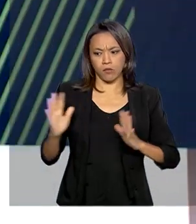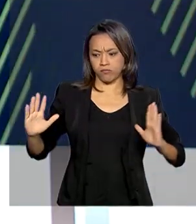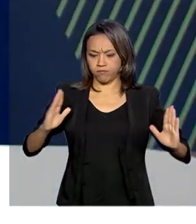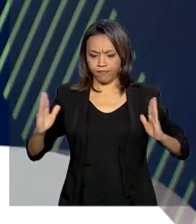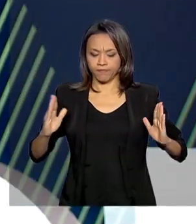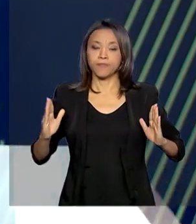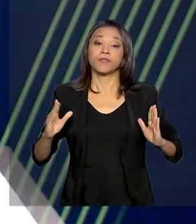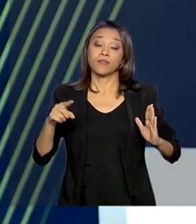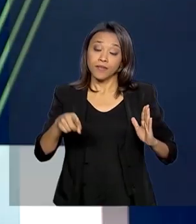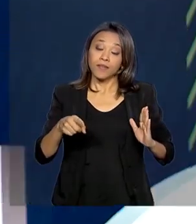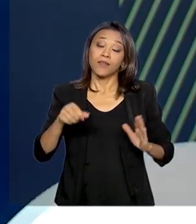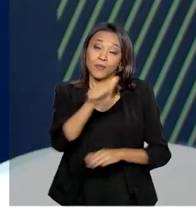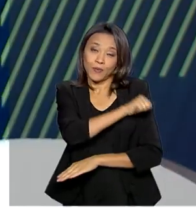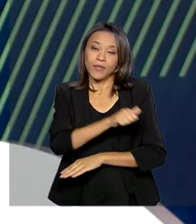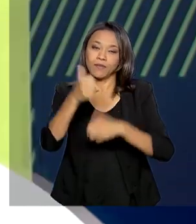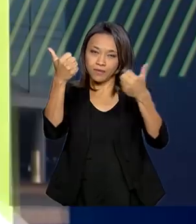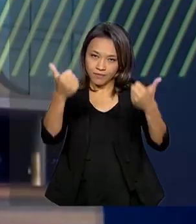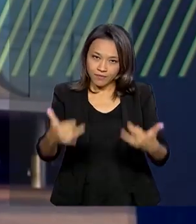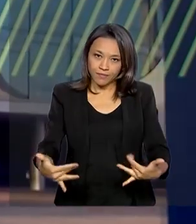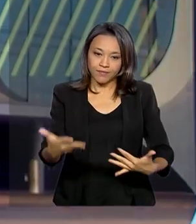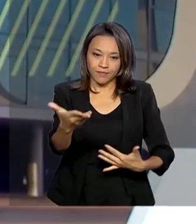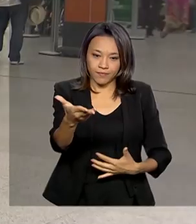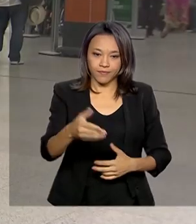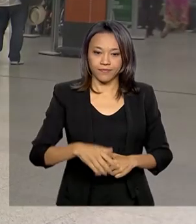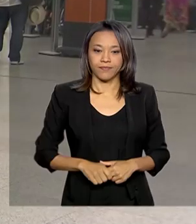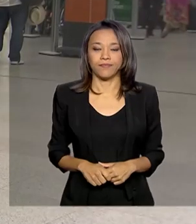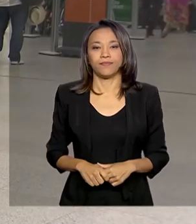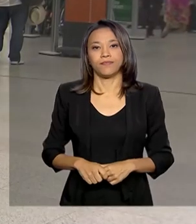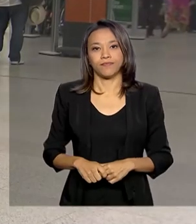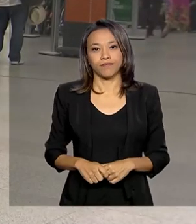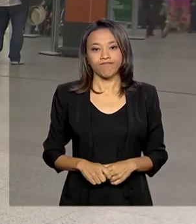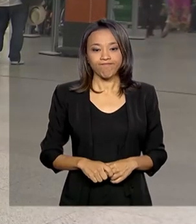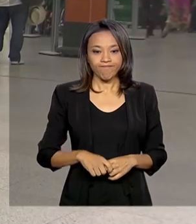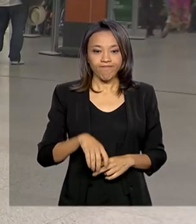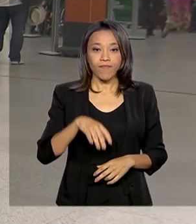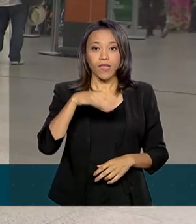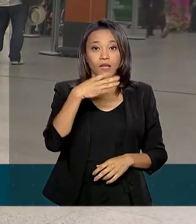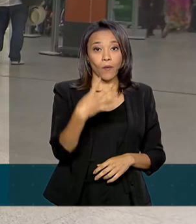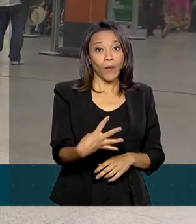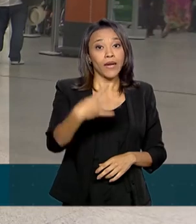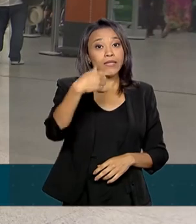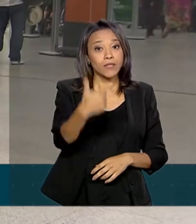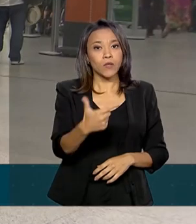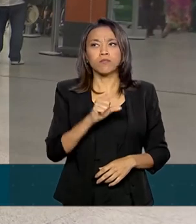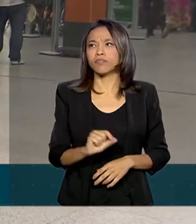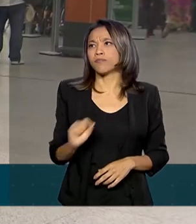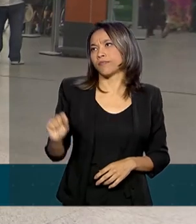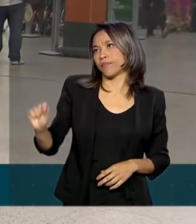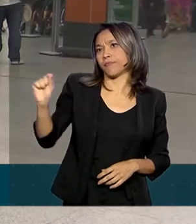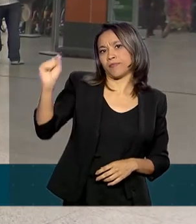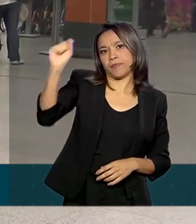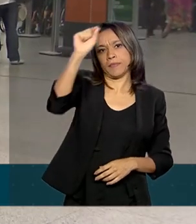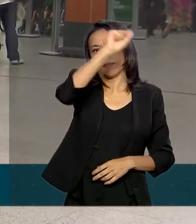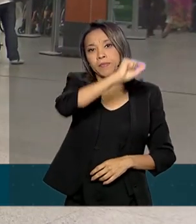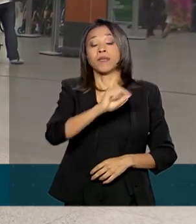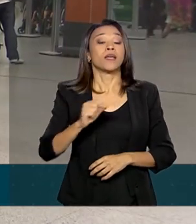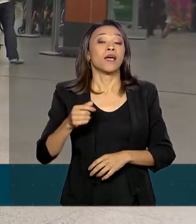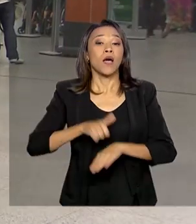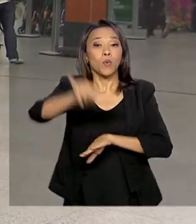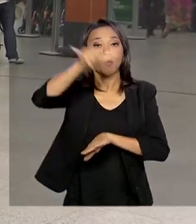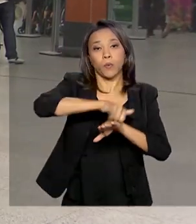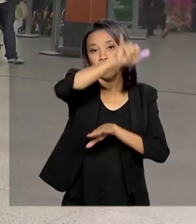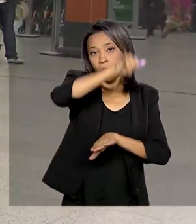Rio de Janeiro, Igor Santos traz os detalhes. Os 42 aeroportos administrados pela Infraero